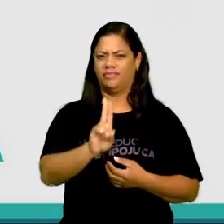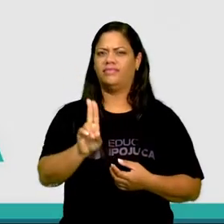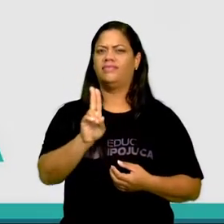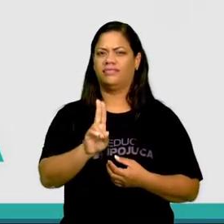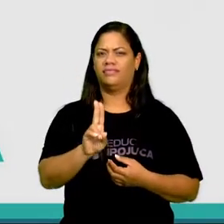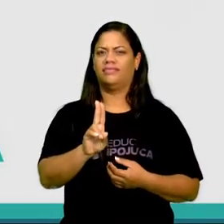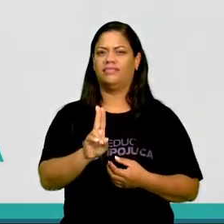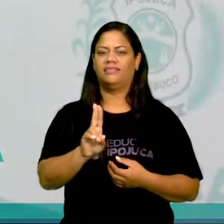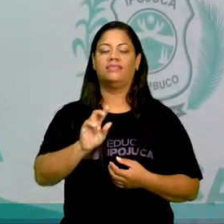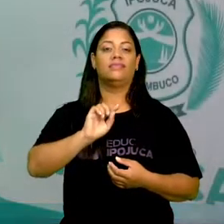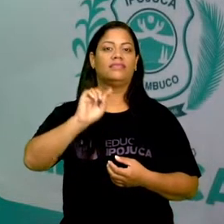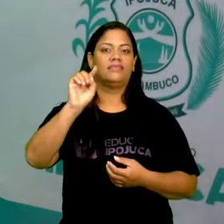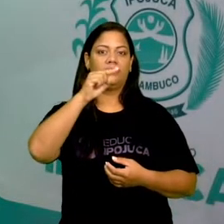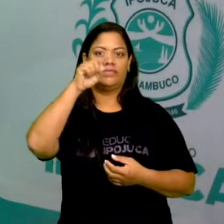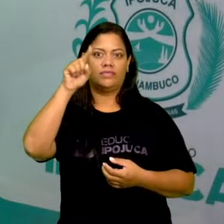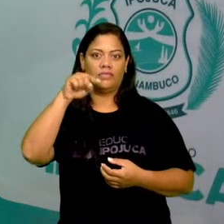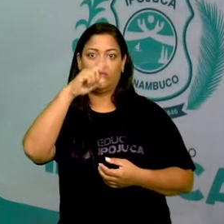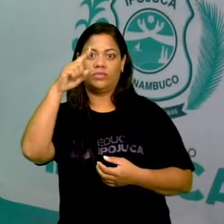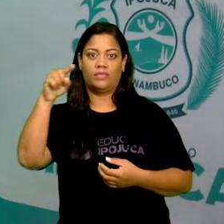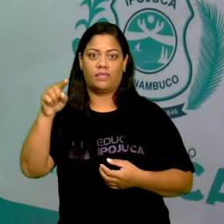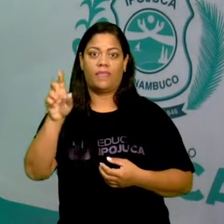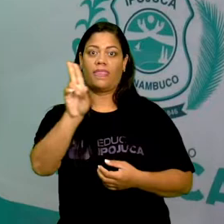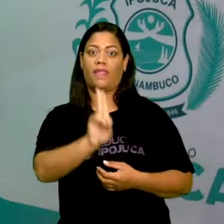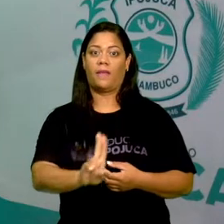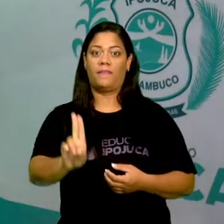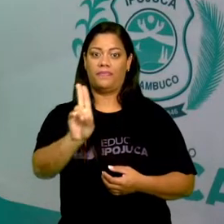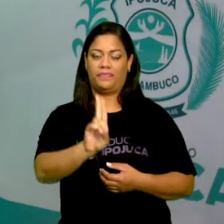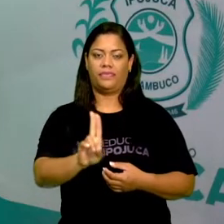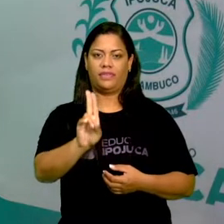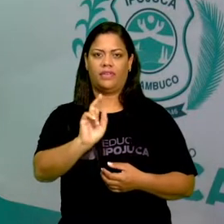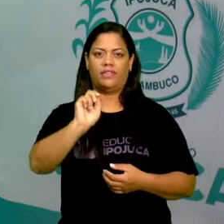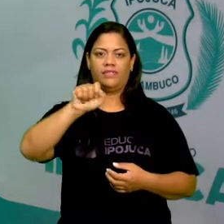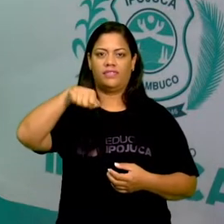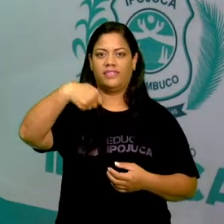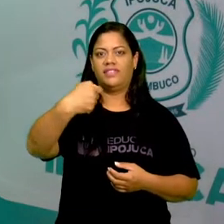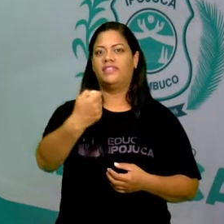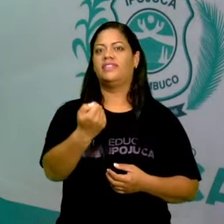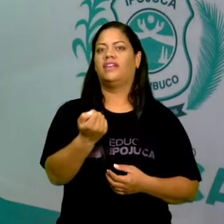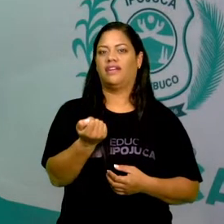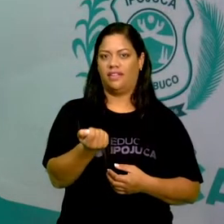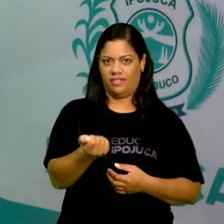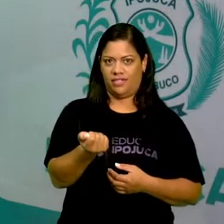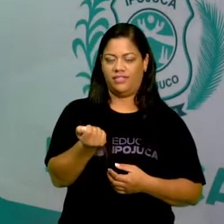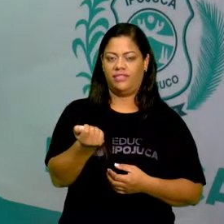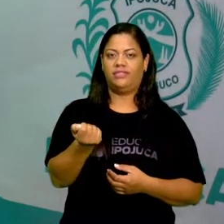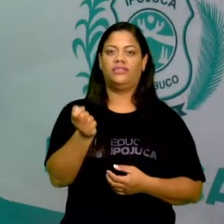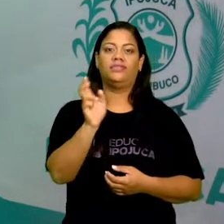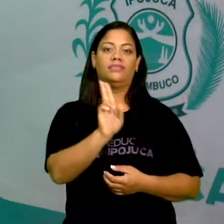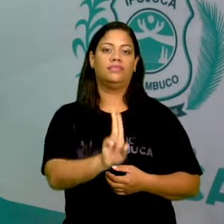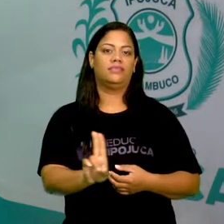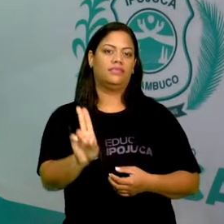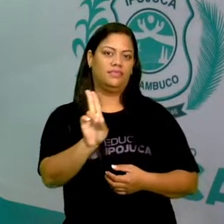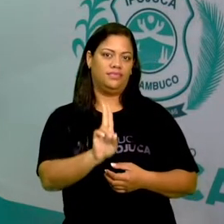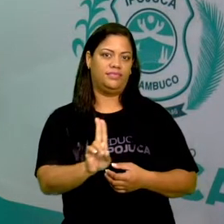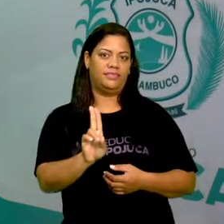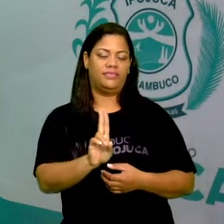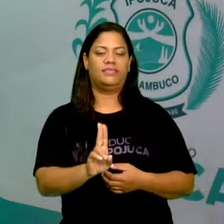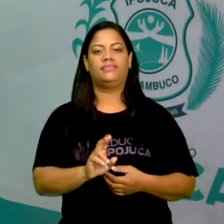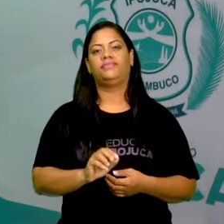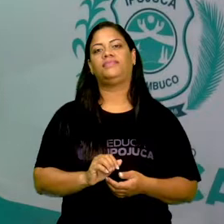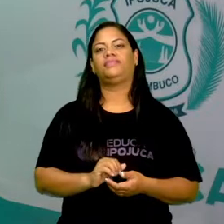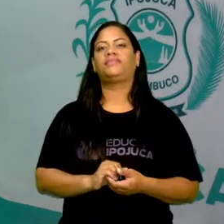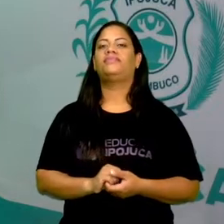gráfica. A acentuação gráfica são aqueles sinais de pontuação, certo?